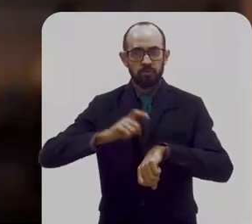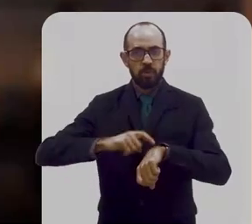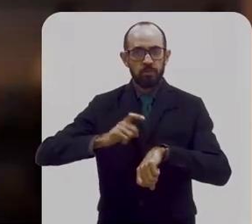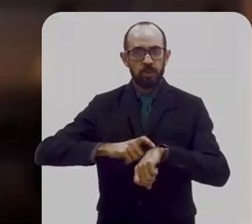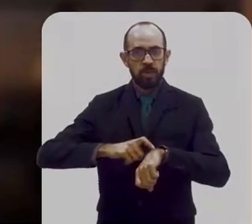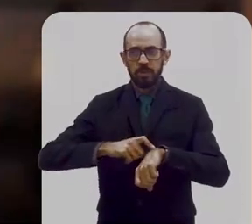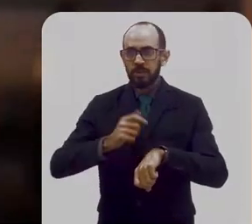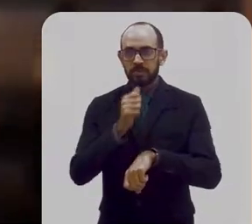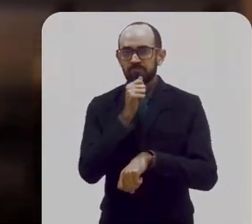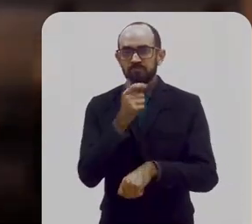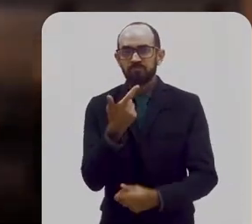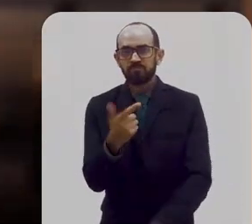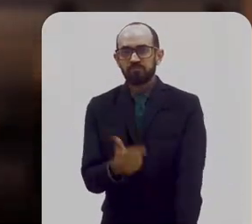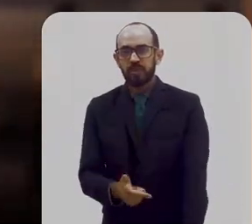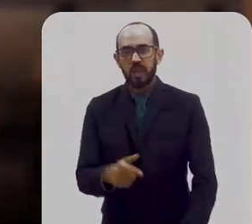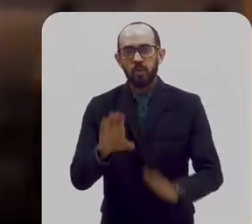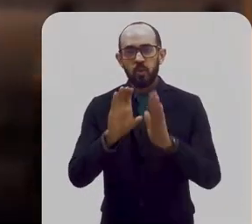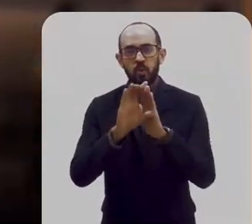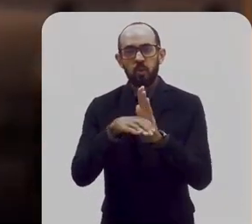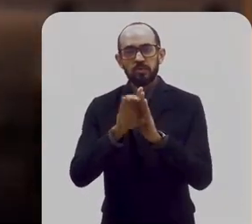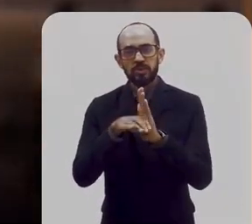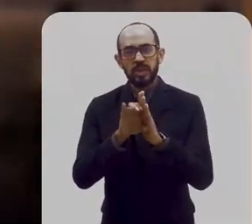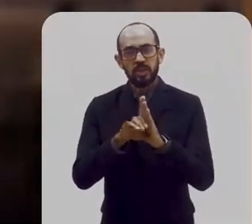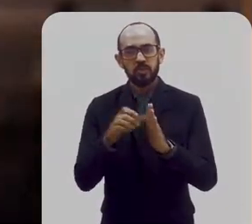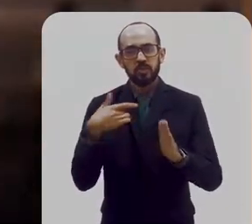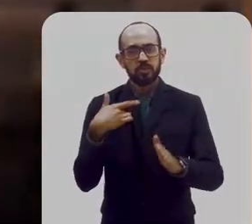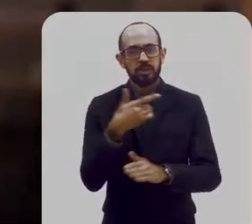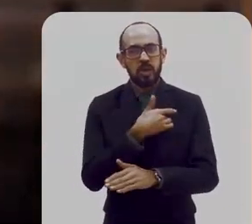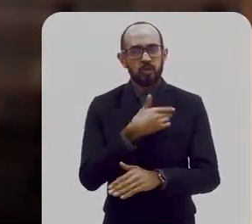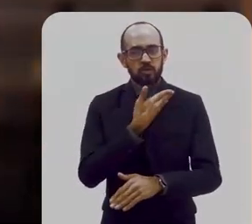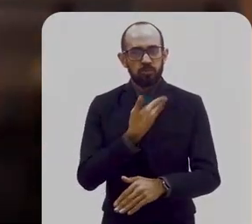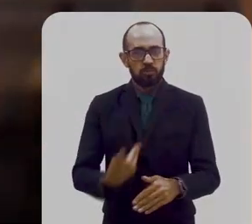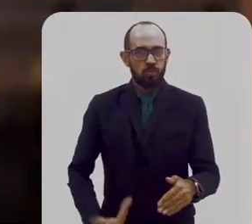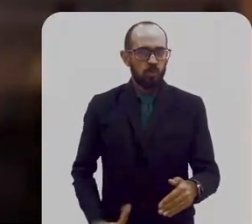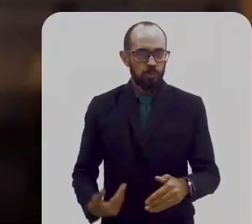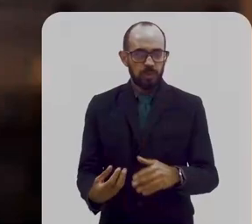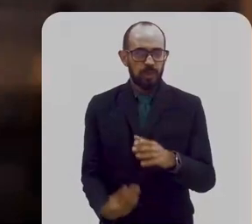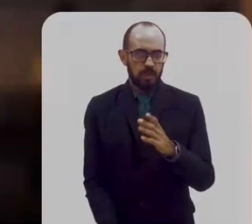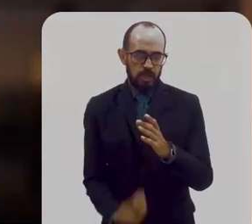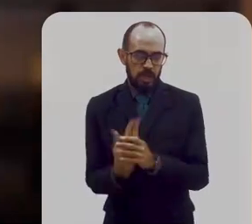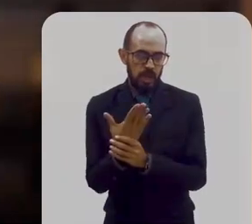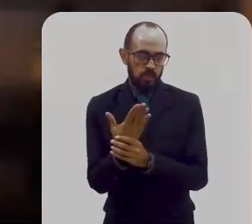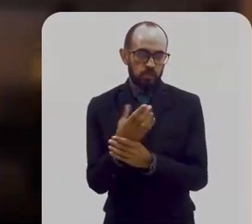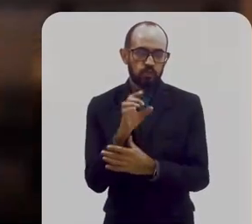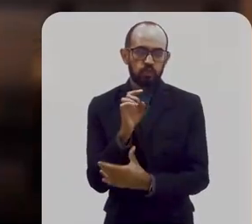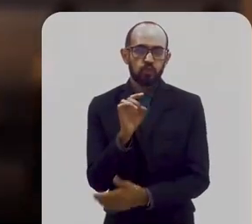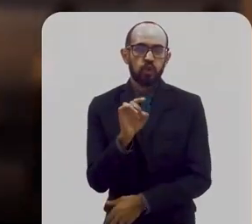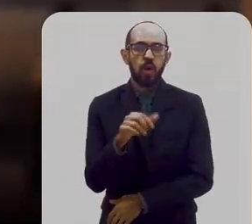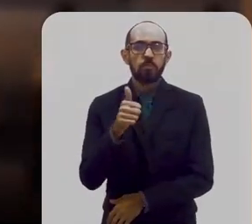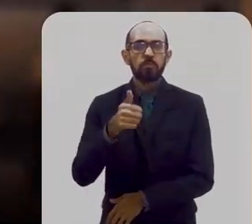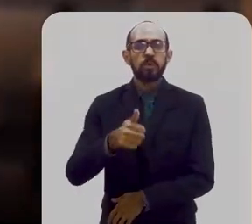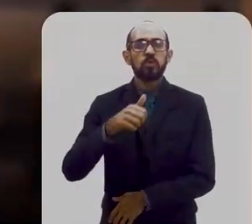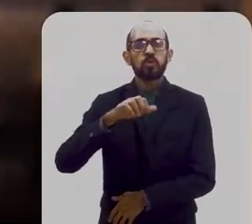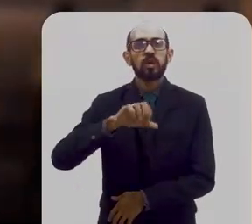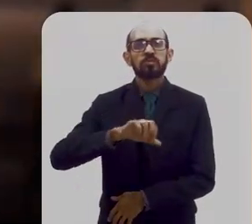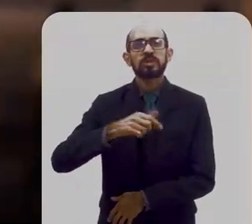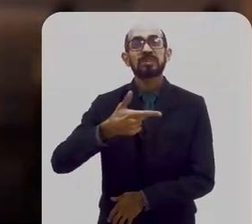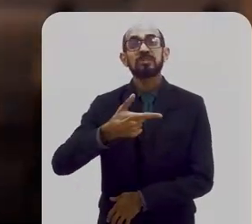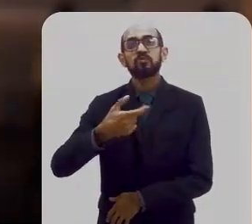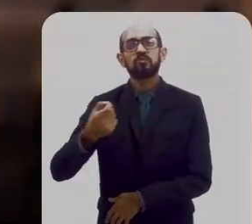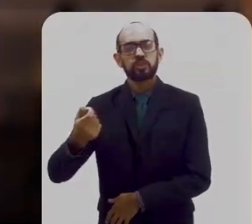em que a gente não tem ainda um conceito de saúde pública bastante estabelecido. Isso vai acontecer só lá em 1920,